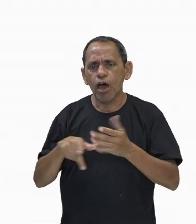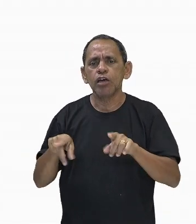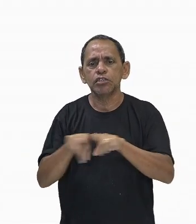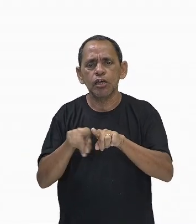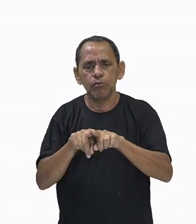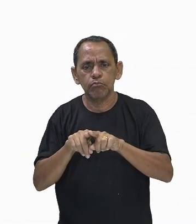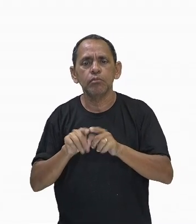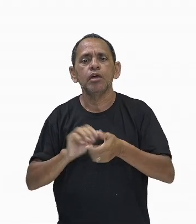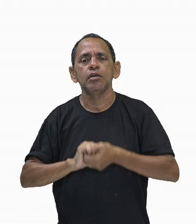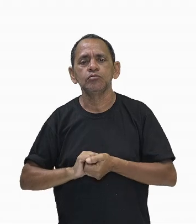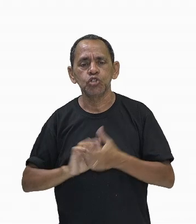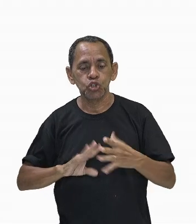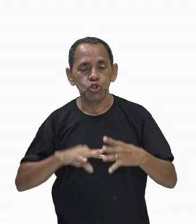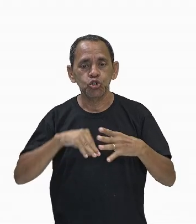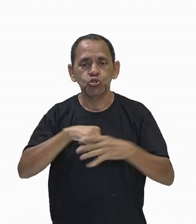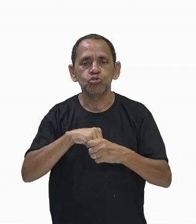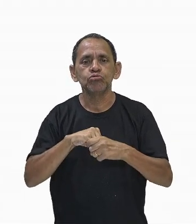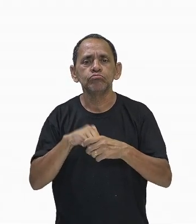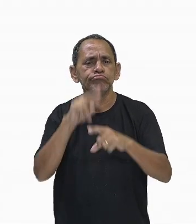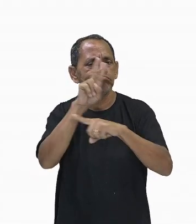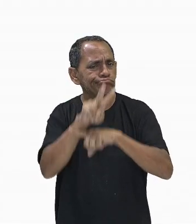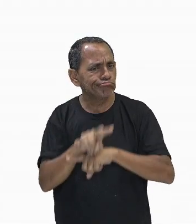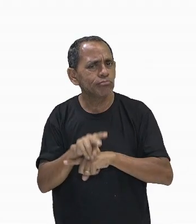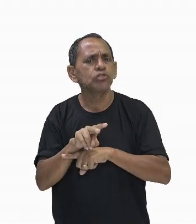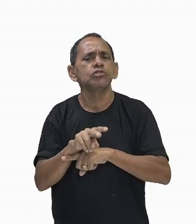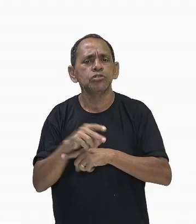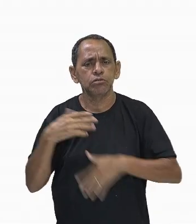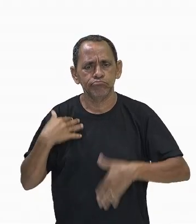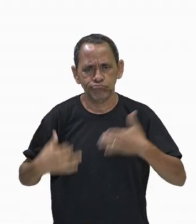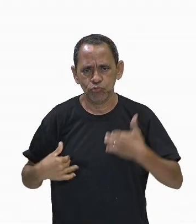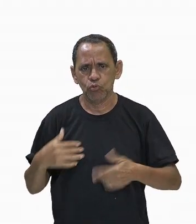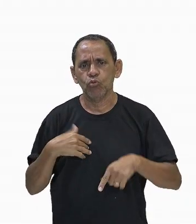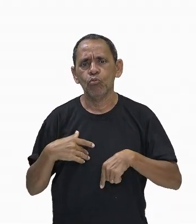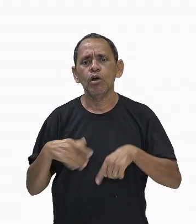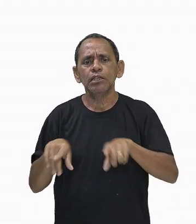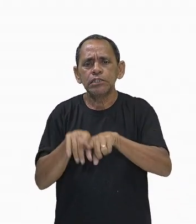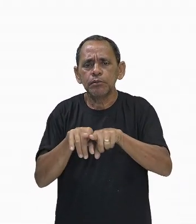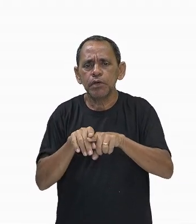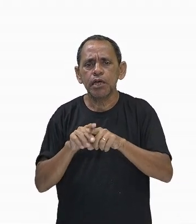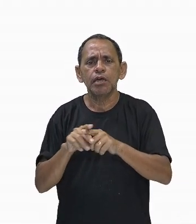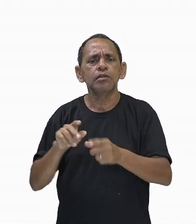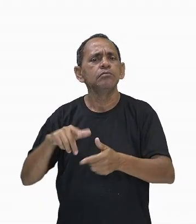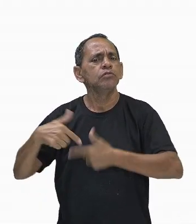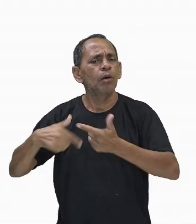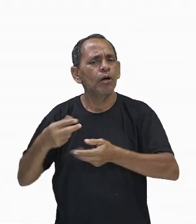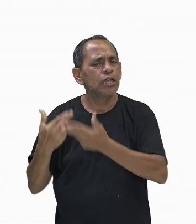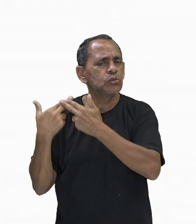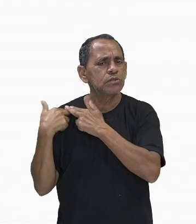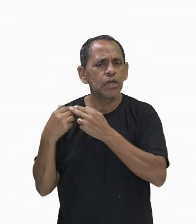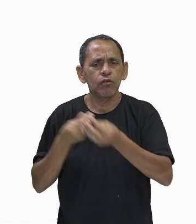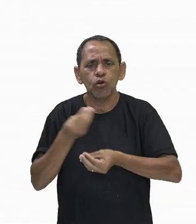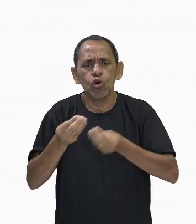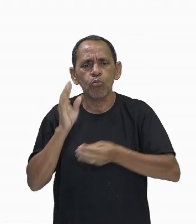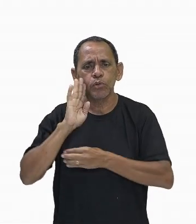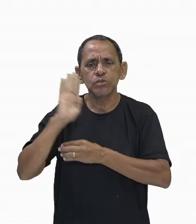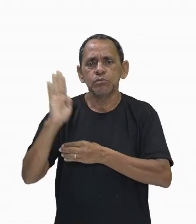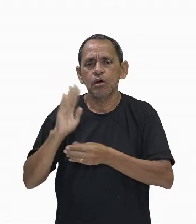proteger o corpo humano. Anotem aí. Sua função principal é